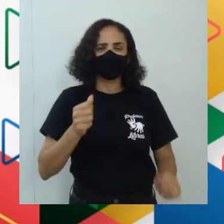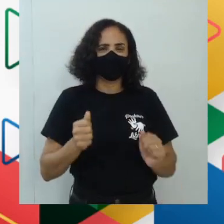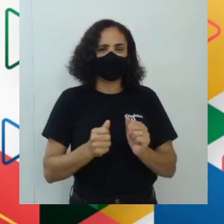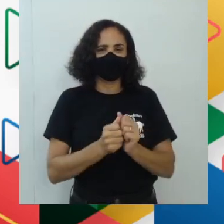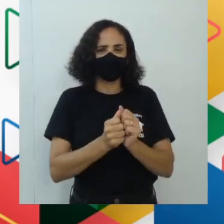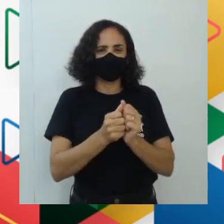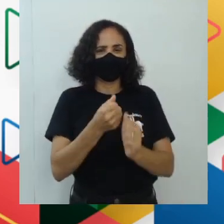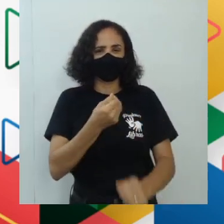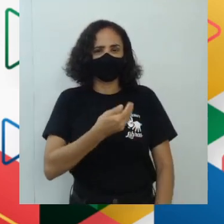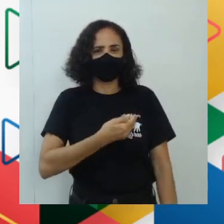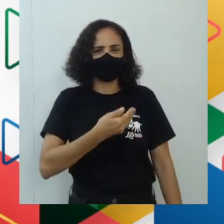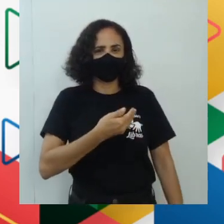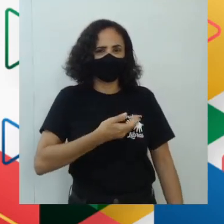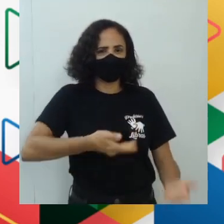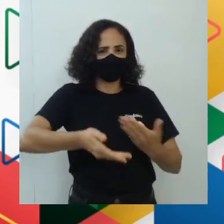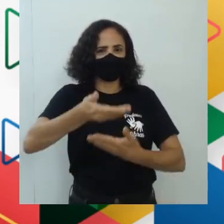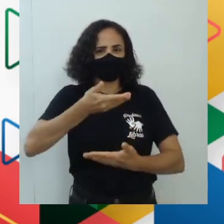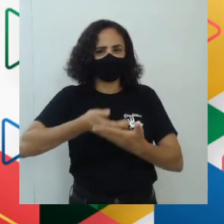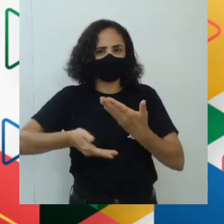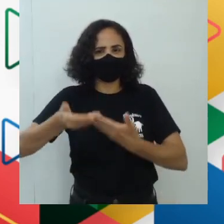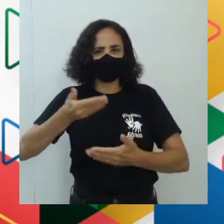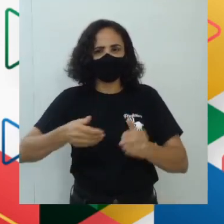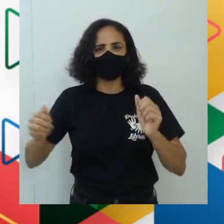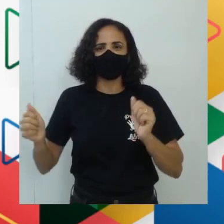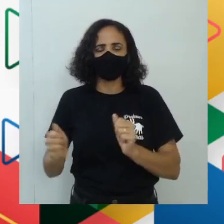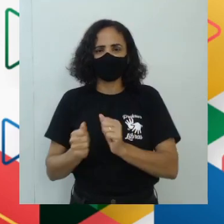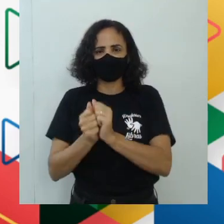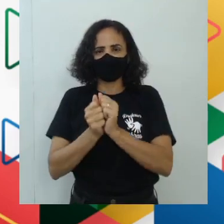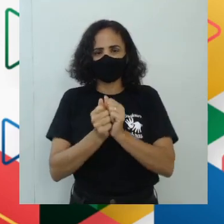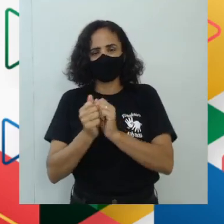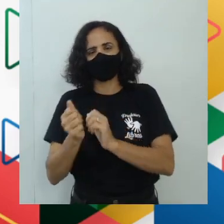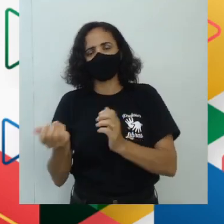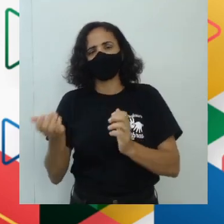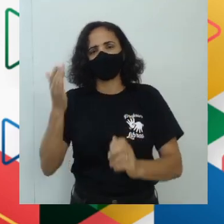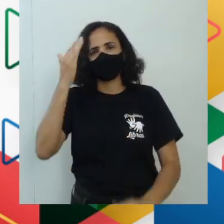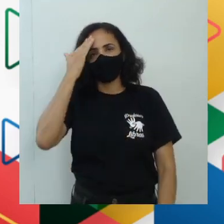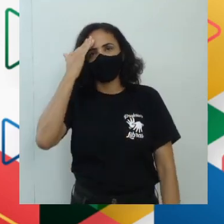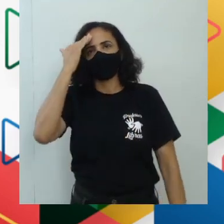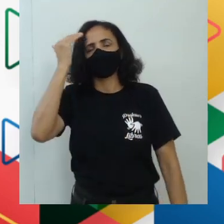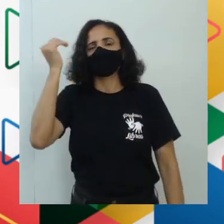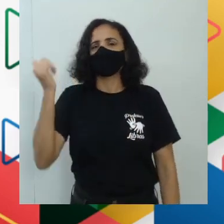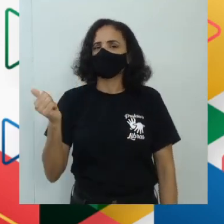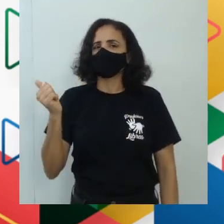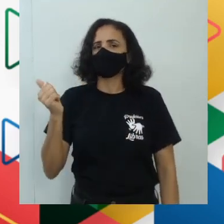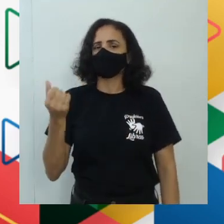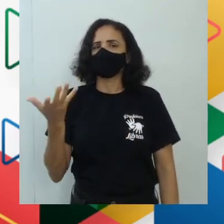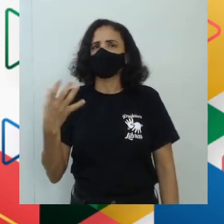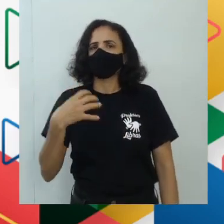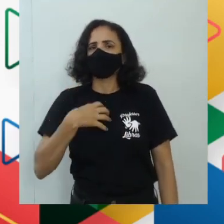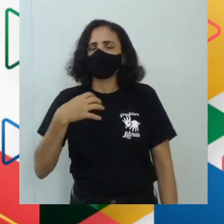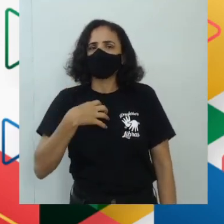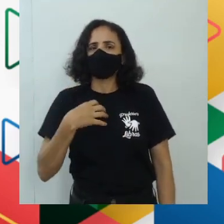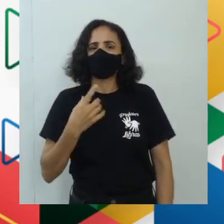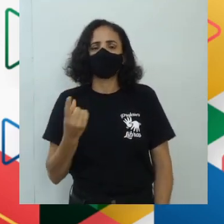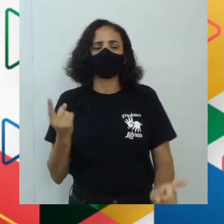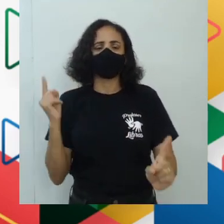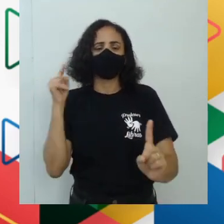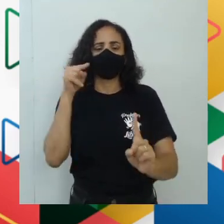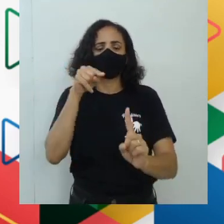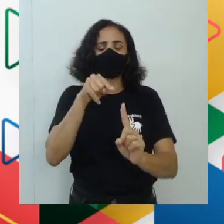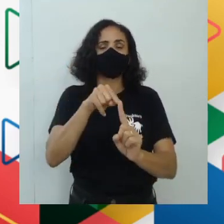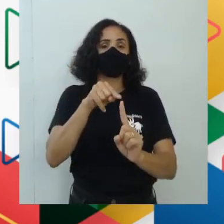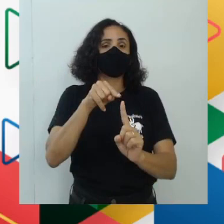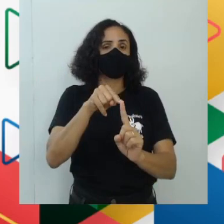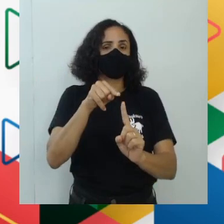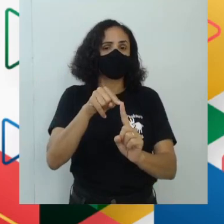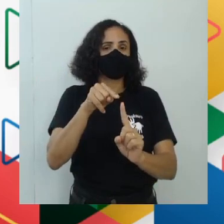a amizade, o relacionamento com a sabedoria. essa sabedoria aqui está muito voltada também, não